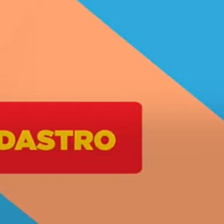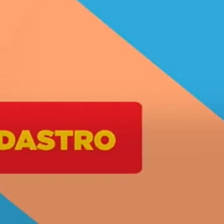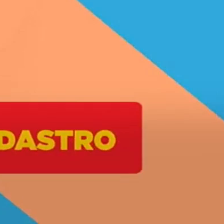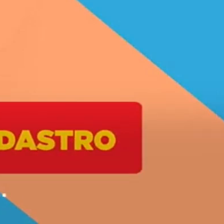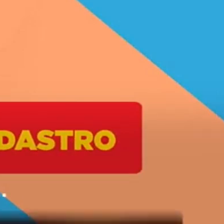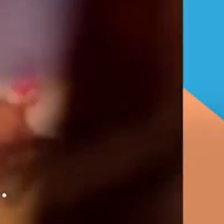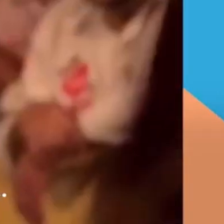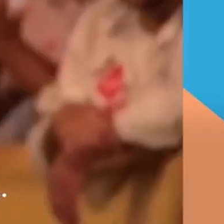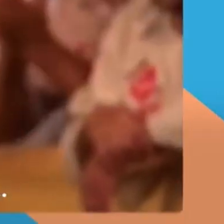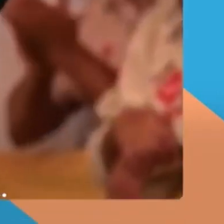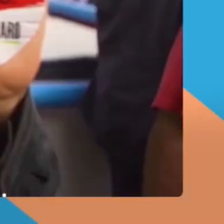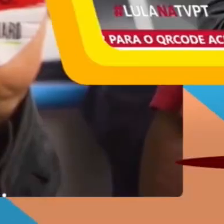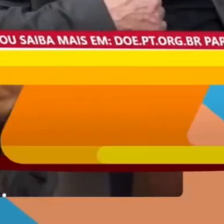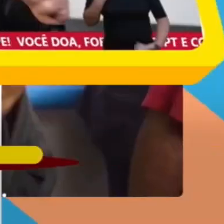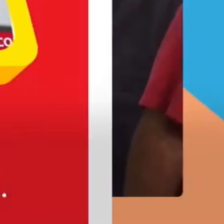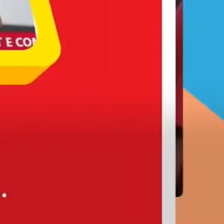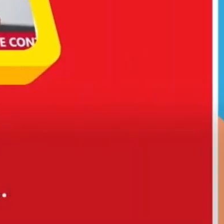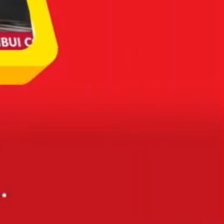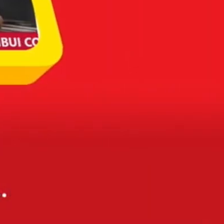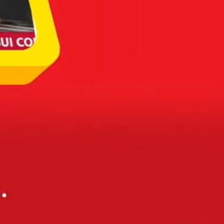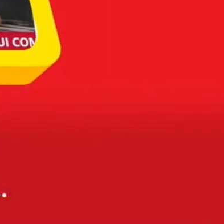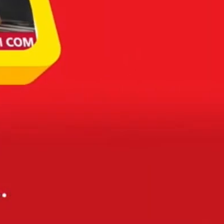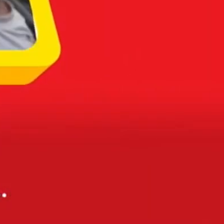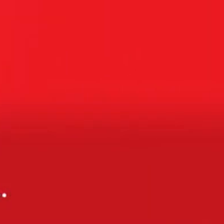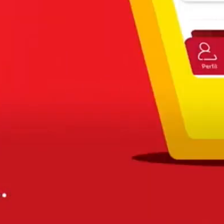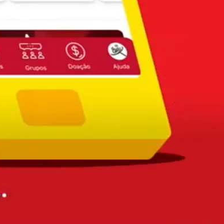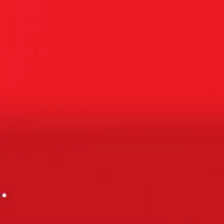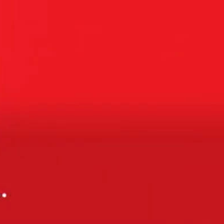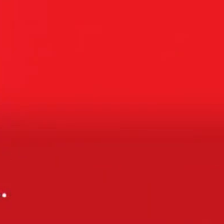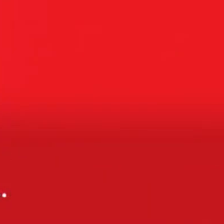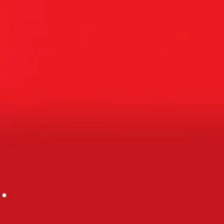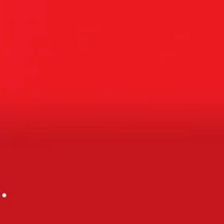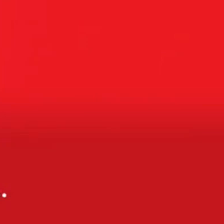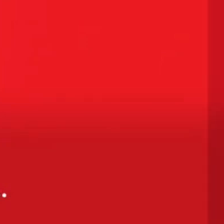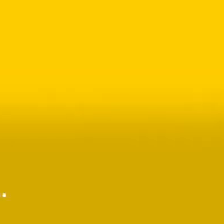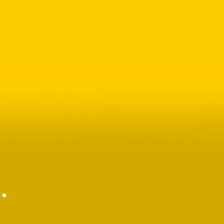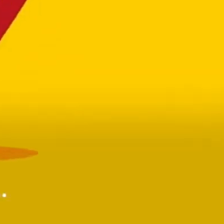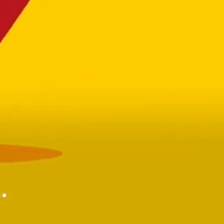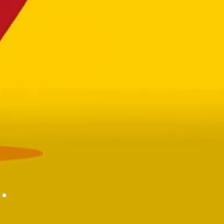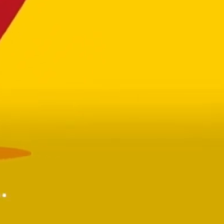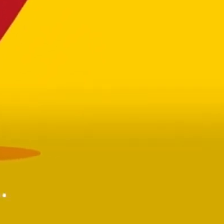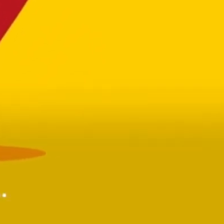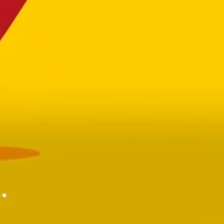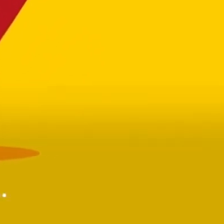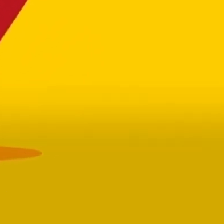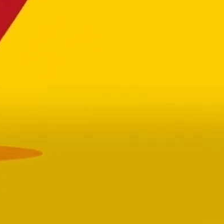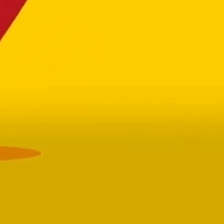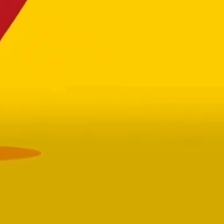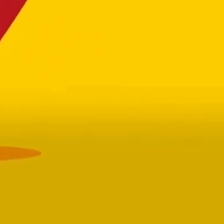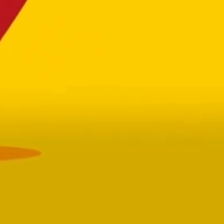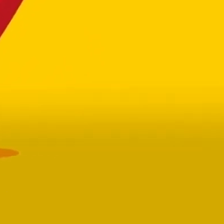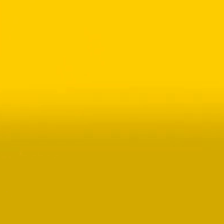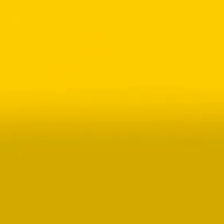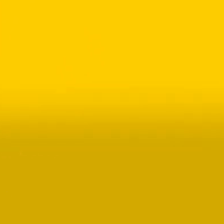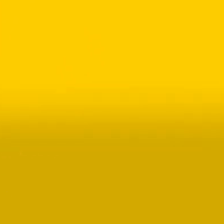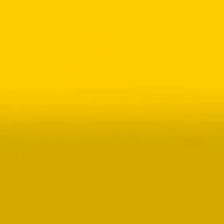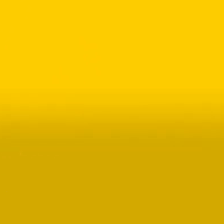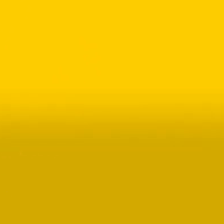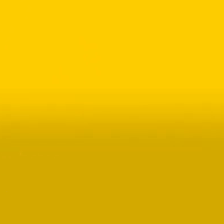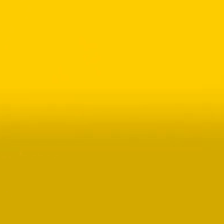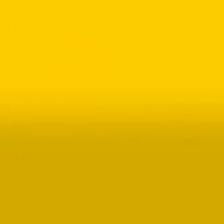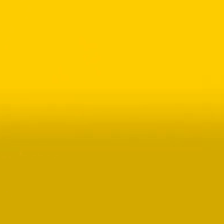nosso Telegram. Criamos a Rádio PT, a TV PT, o app do PT, a Casa 13. A plataforma